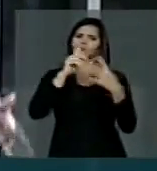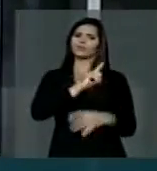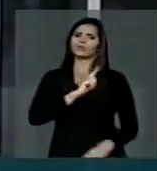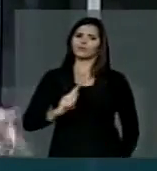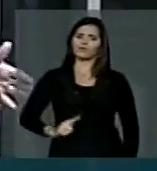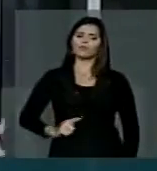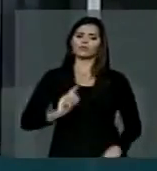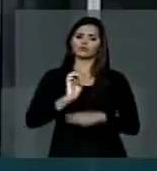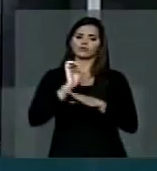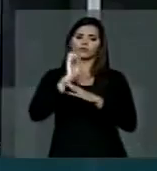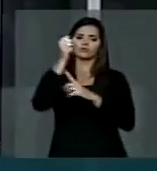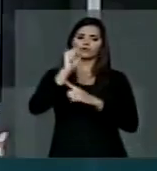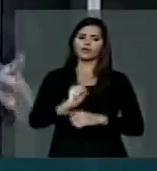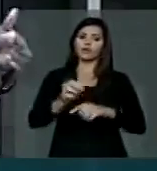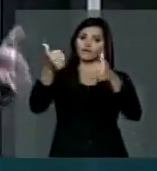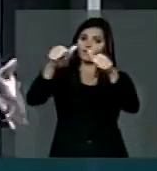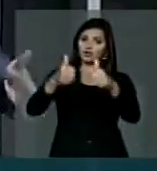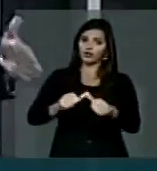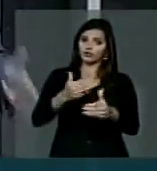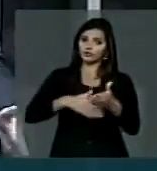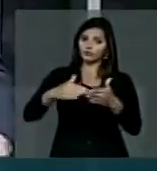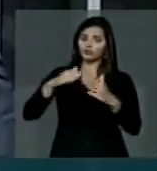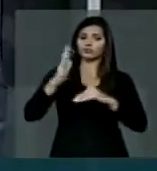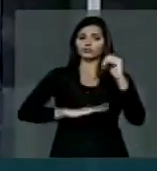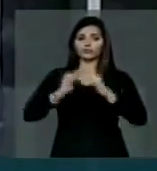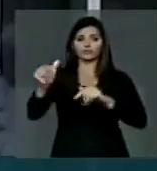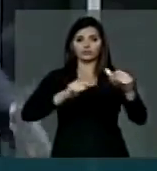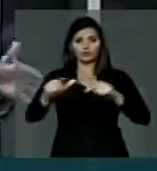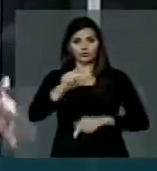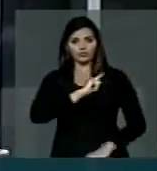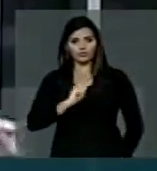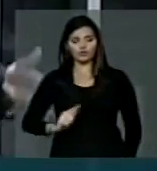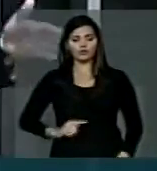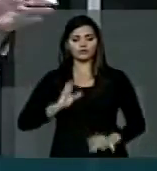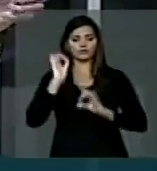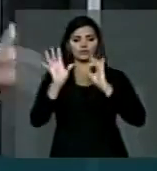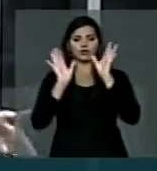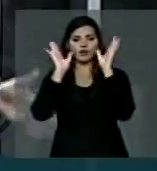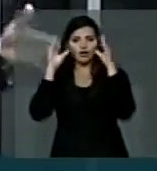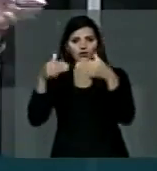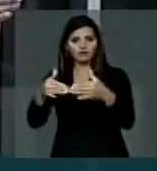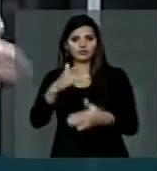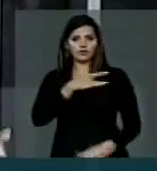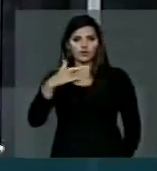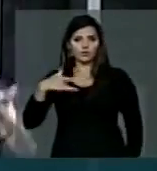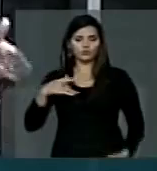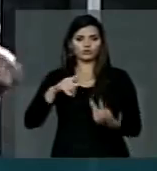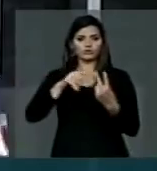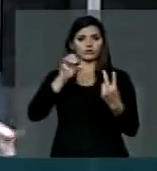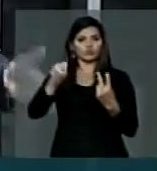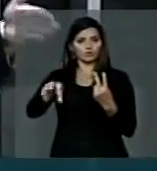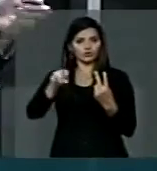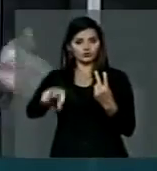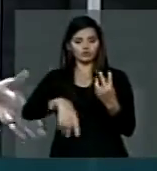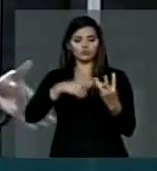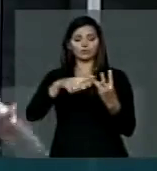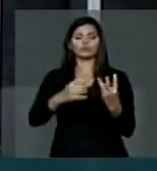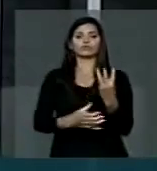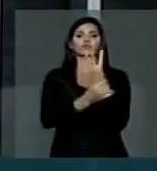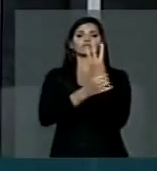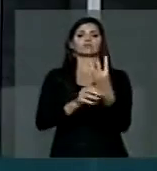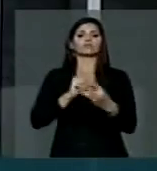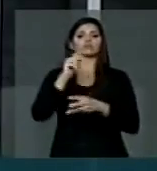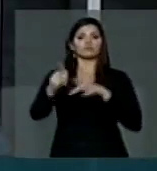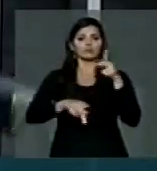governo do estado de Sergipe, para rever todas as ações do governo, em especial na área de saúde, educação, segurança pública, e desta